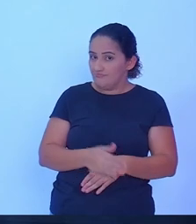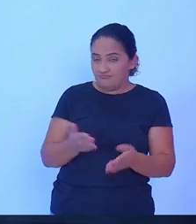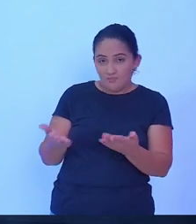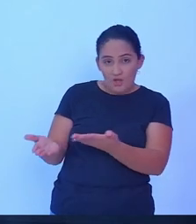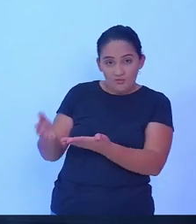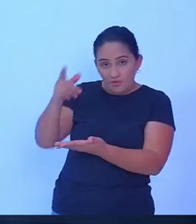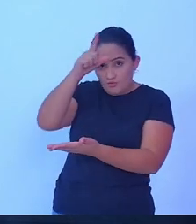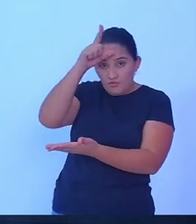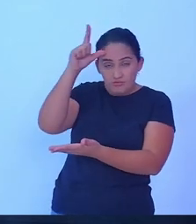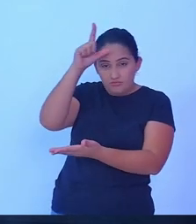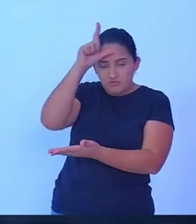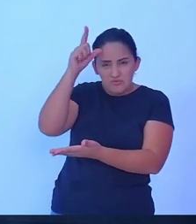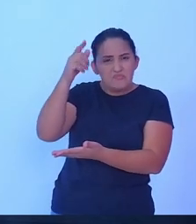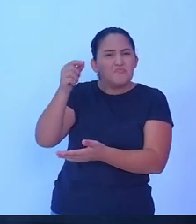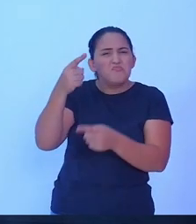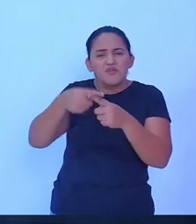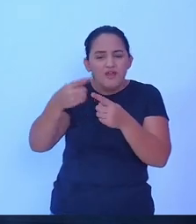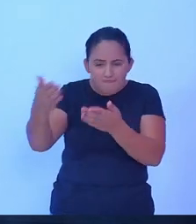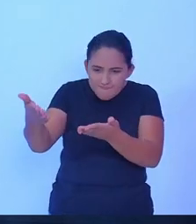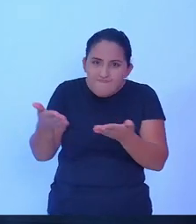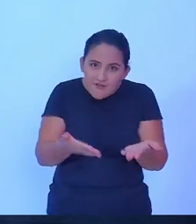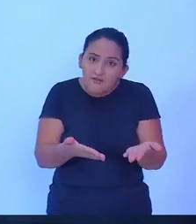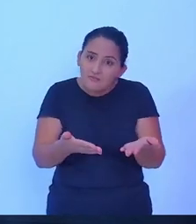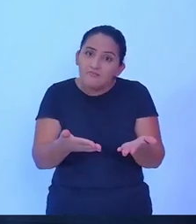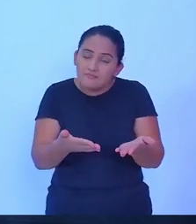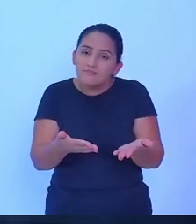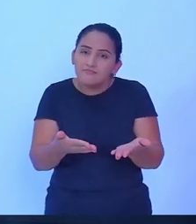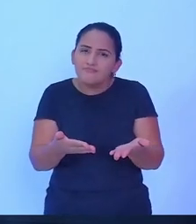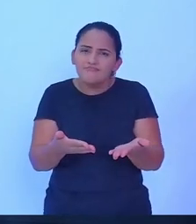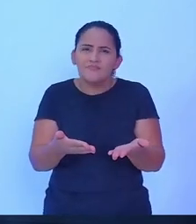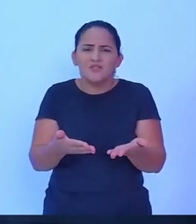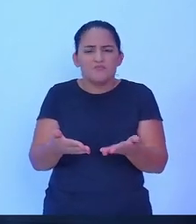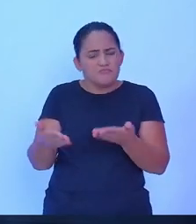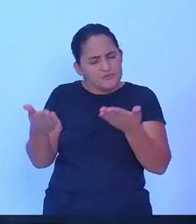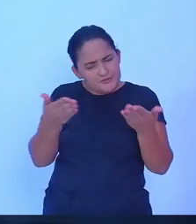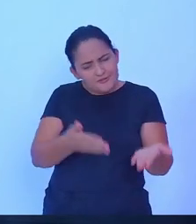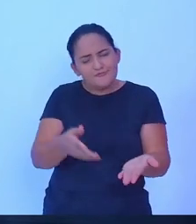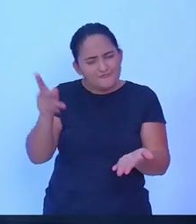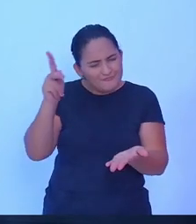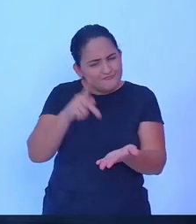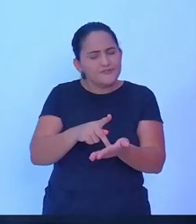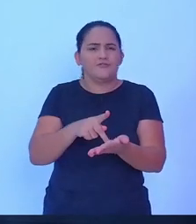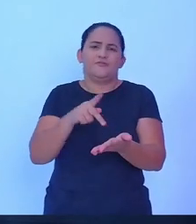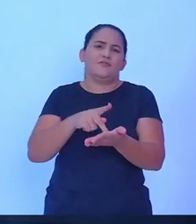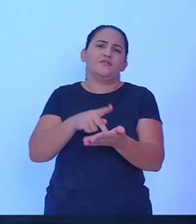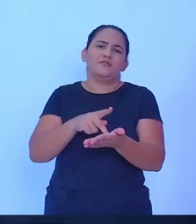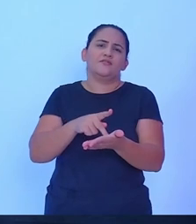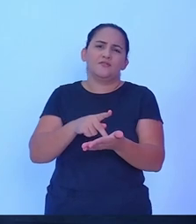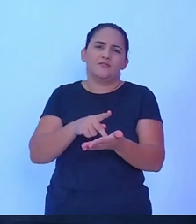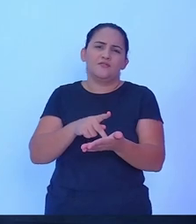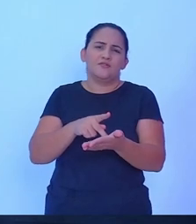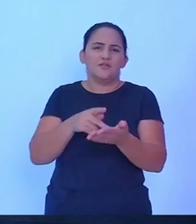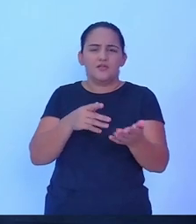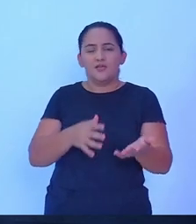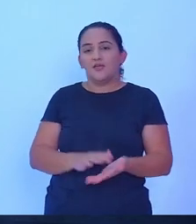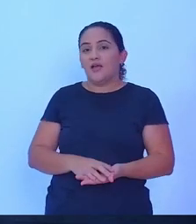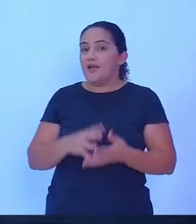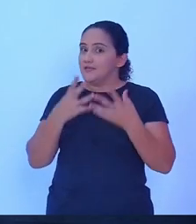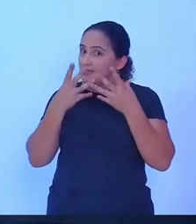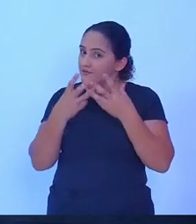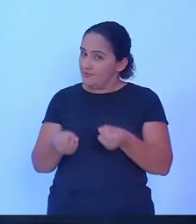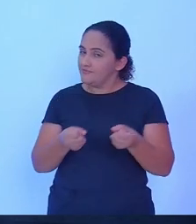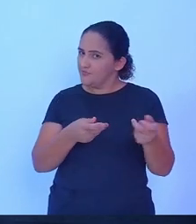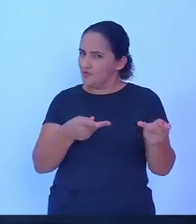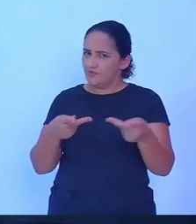Sotelli por ter vindo aqui ao debate, por ter comparecido, por ter atendido aqui o convite da